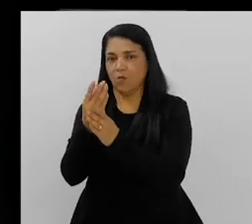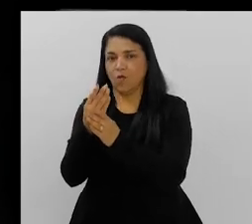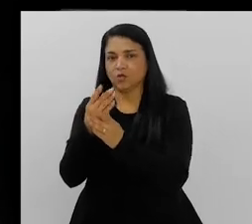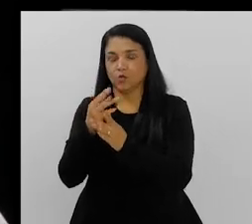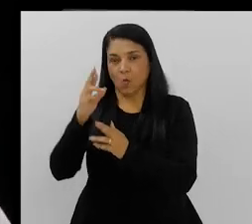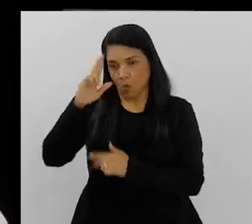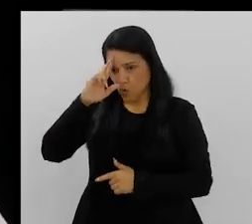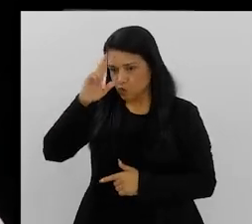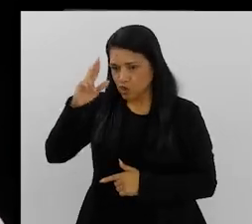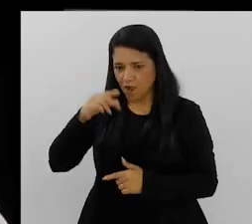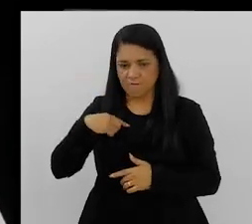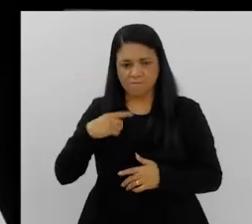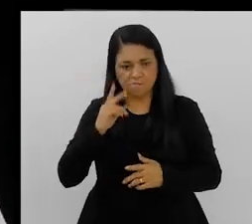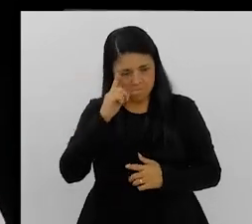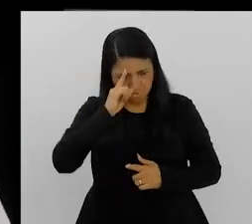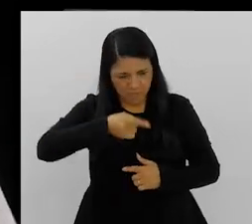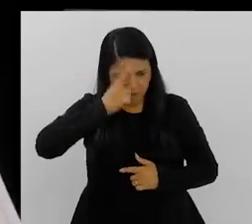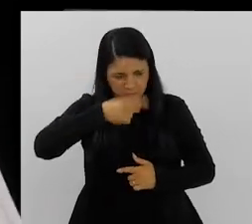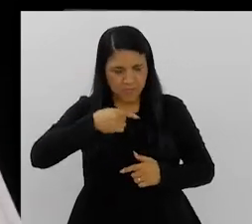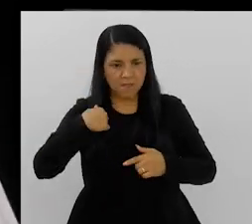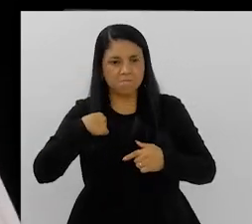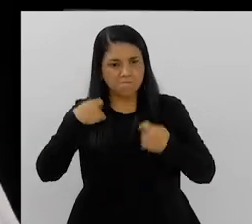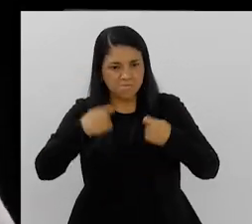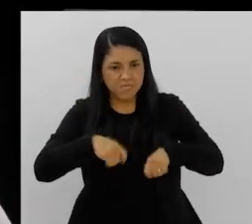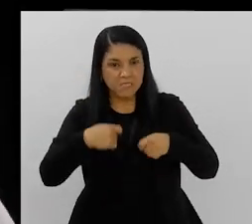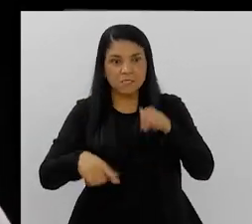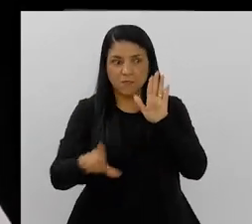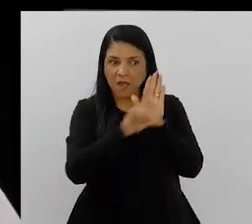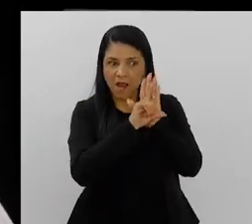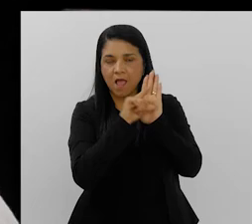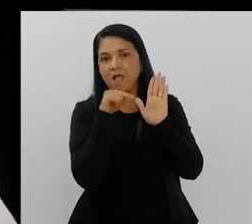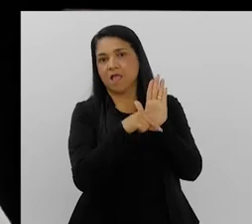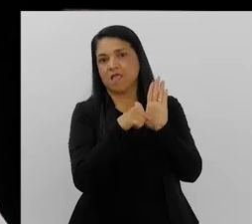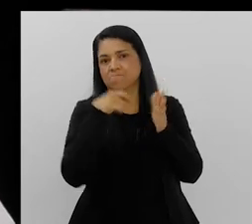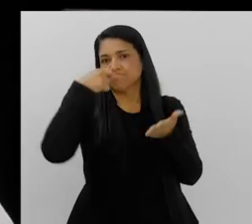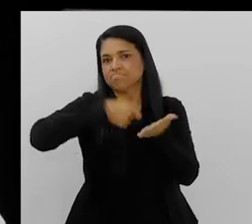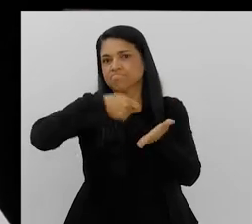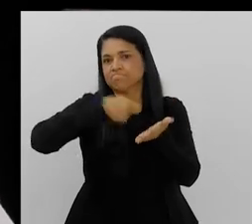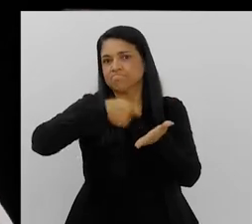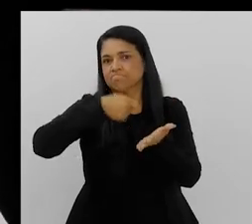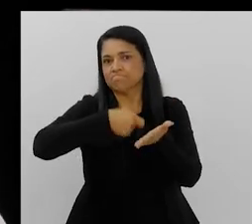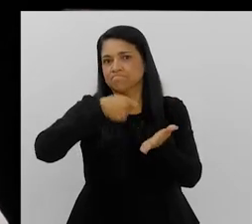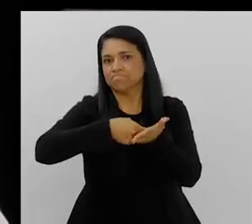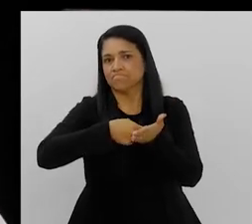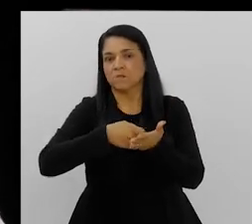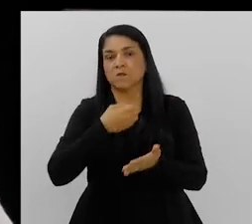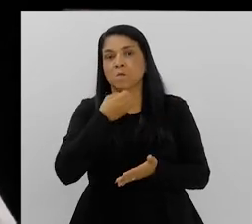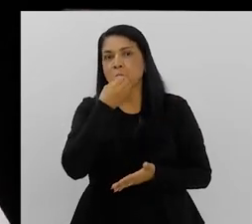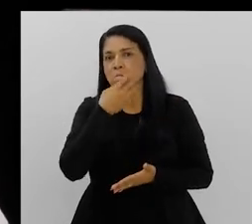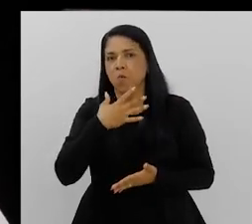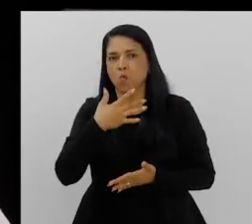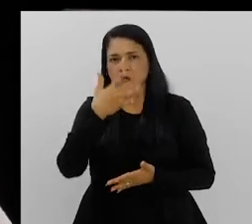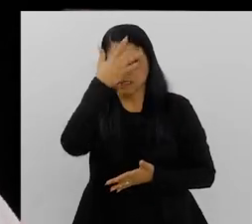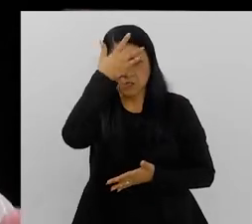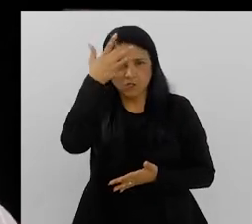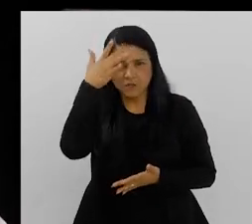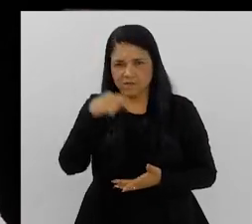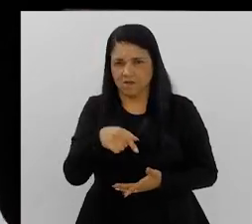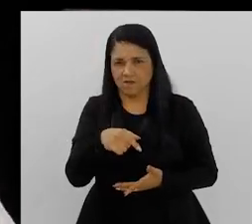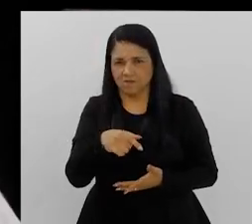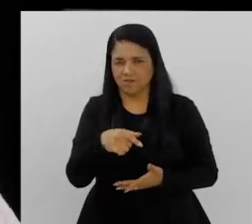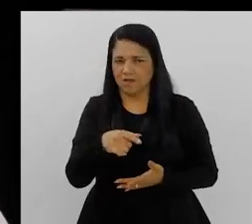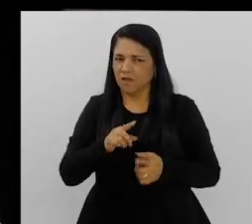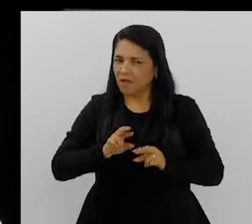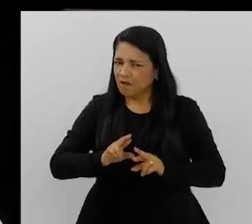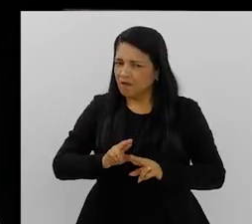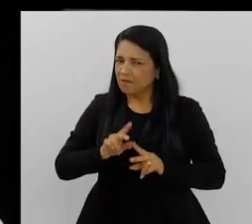produção onde o patrão coloca para o empregado a necessidade dele poder, por uma legislação, ter uma